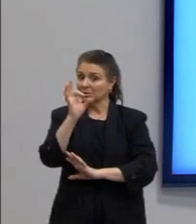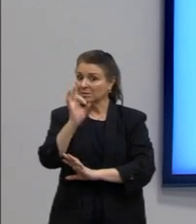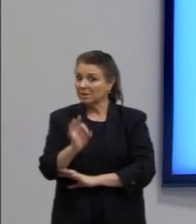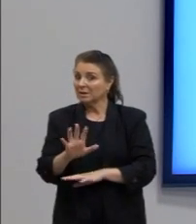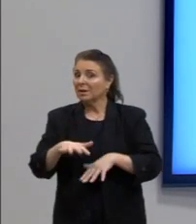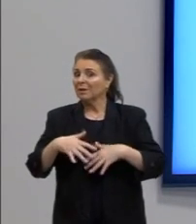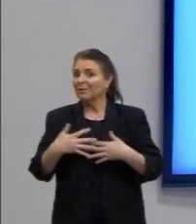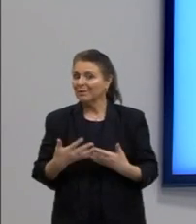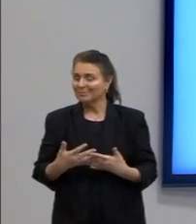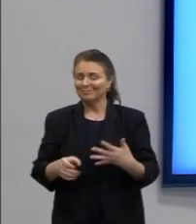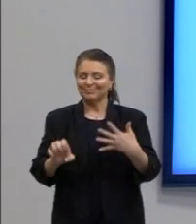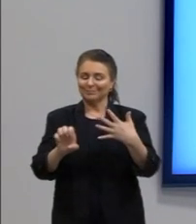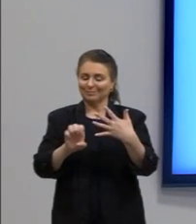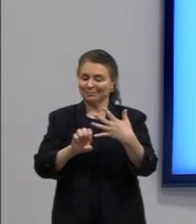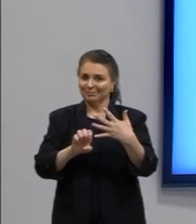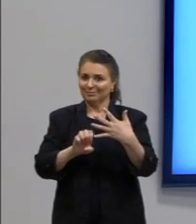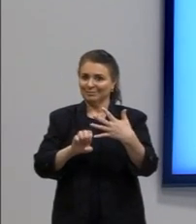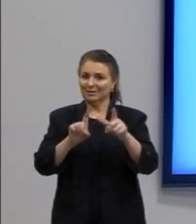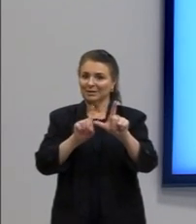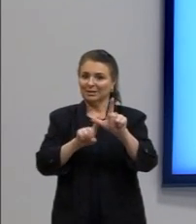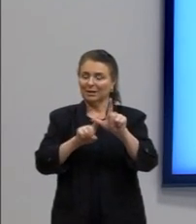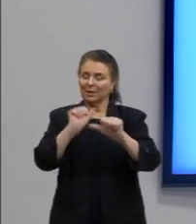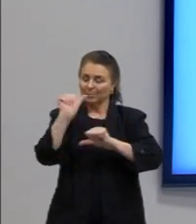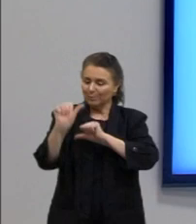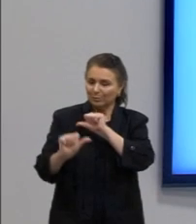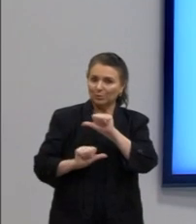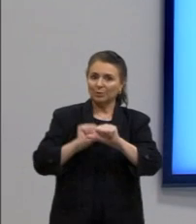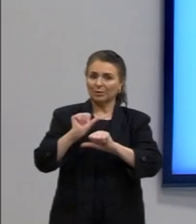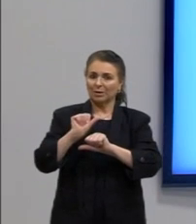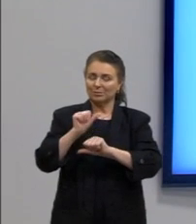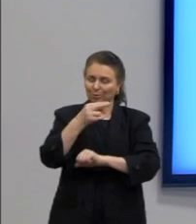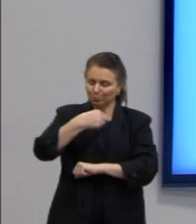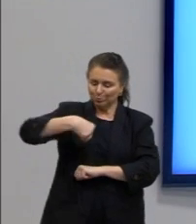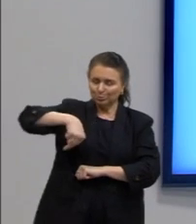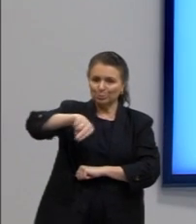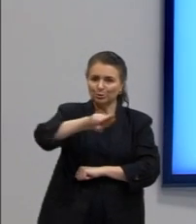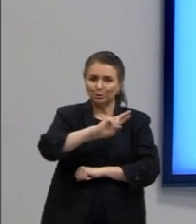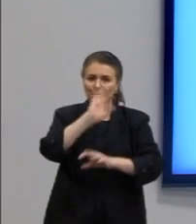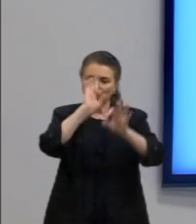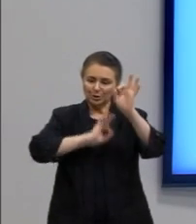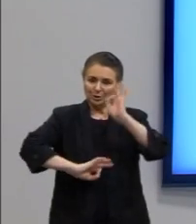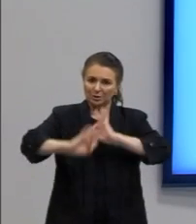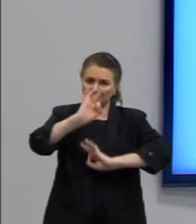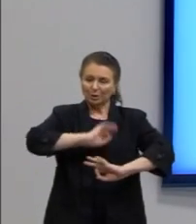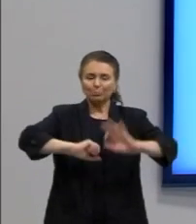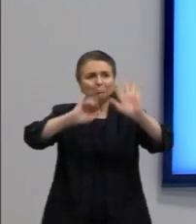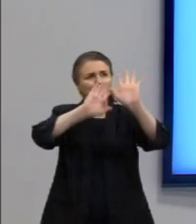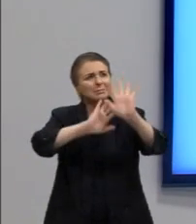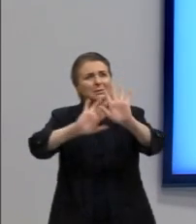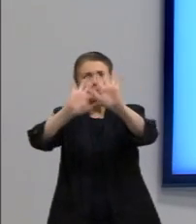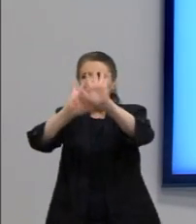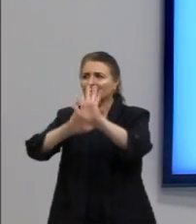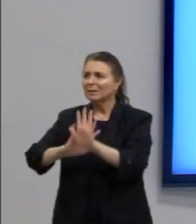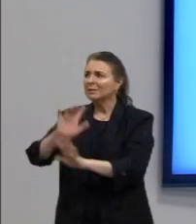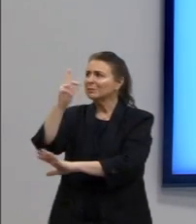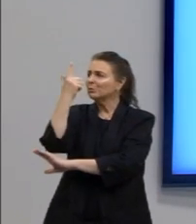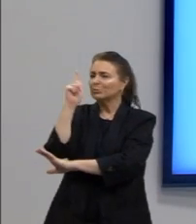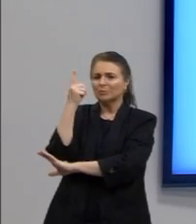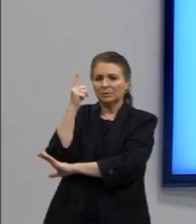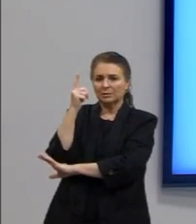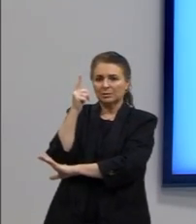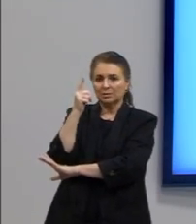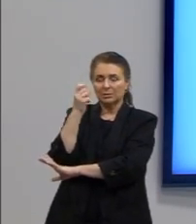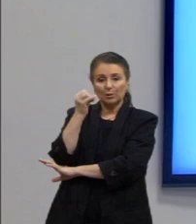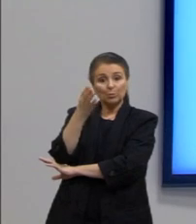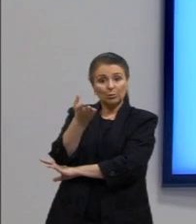resposta. E aí, a alteração da nossa organização, da nossa paisagem geográfica. Se você quer